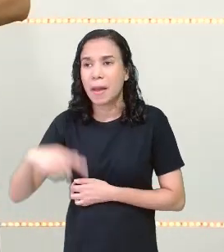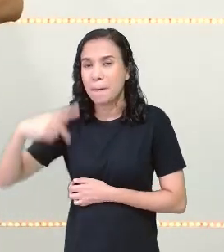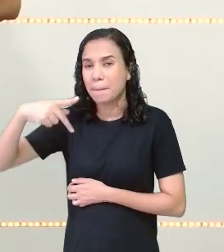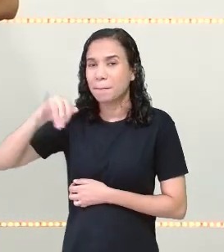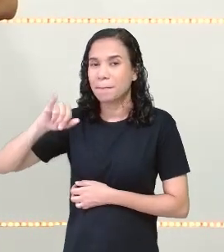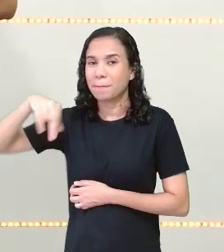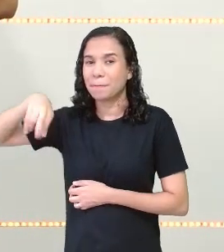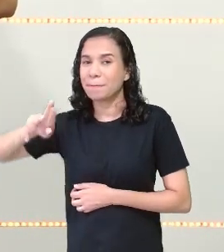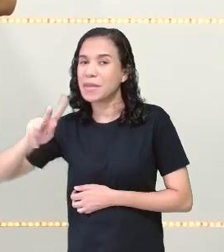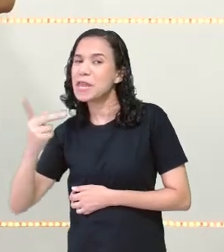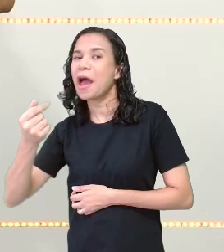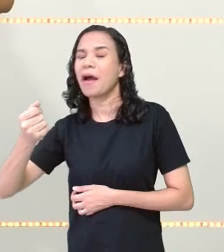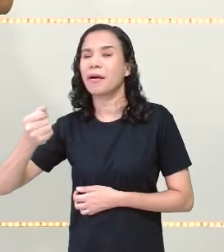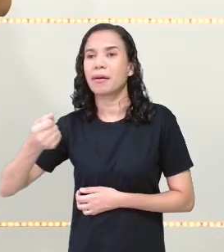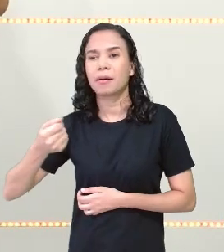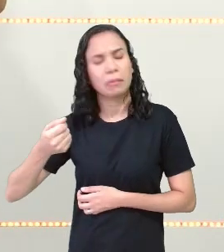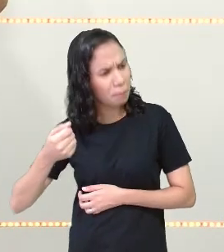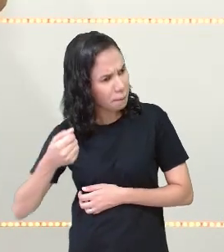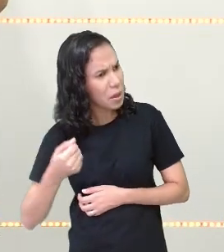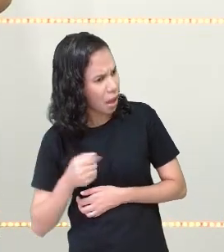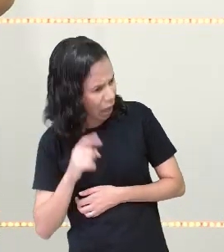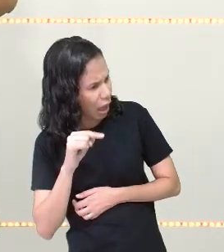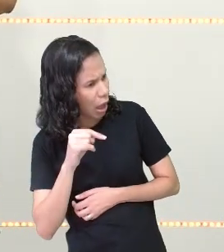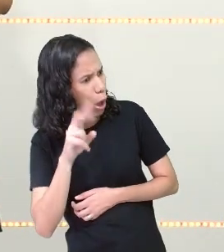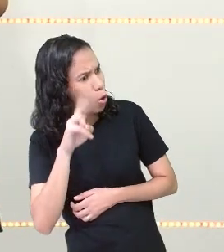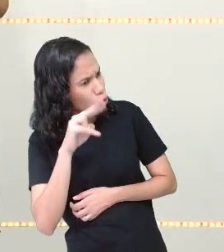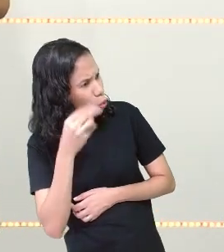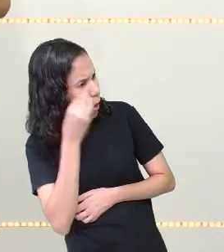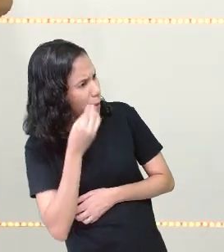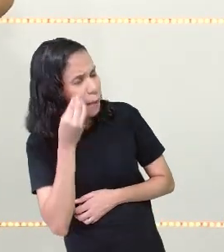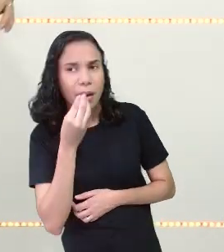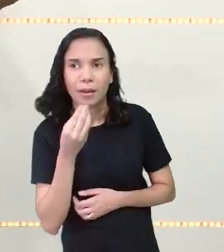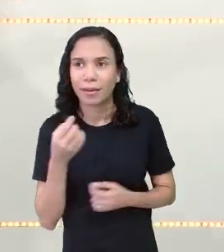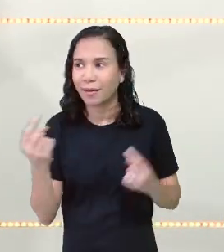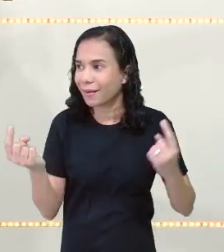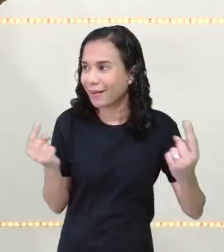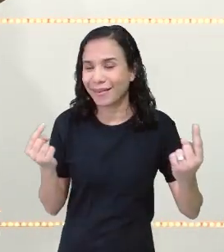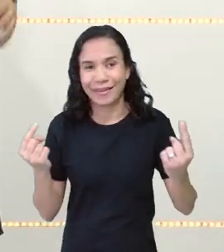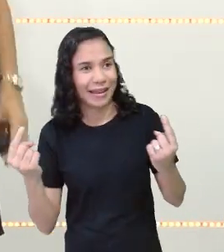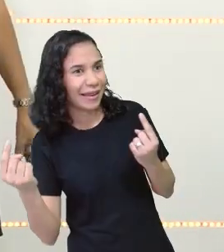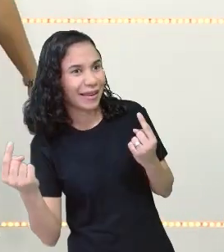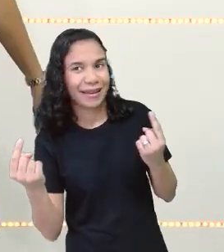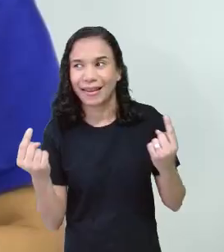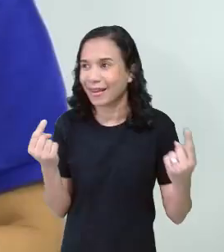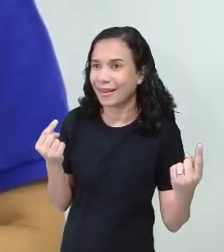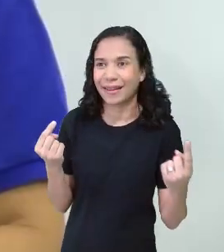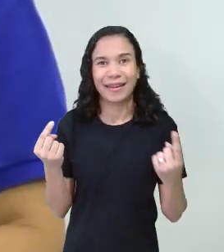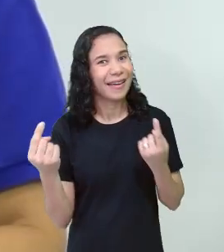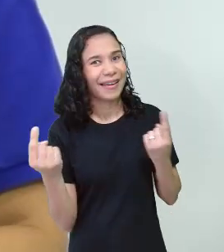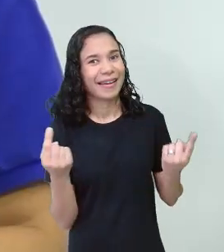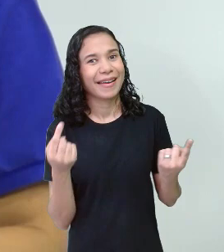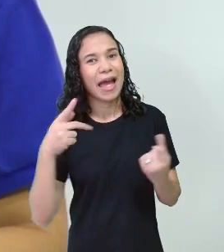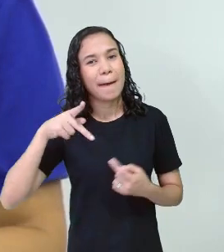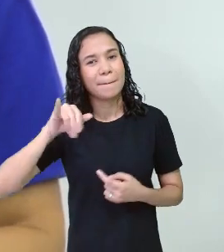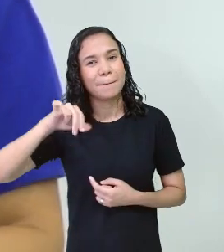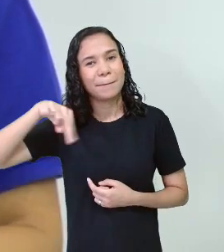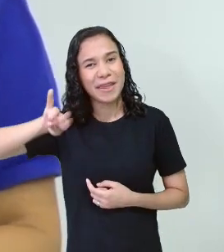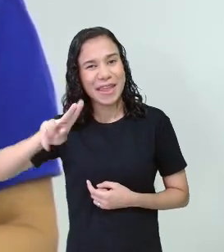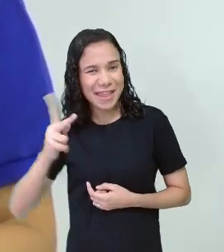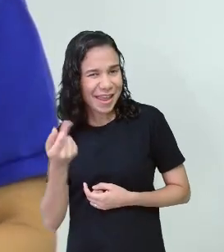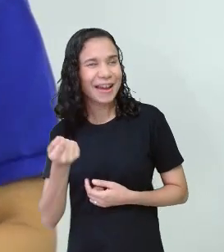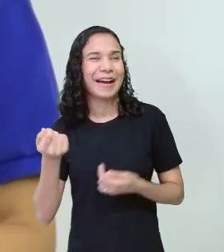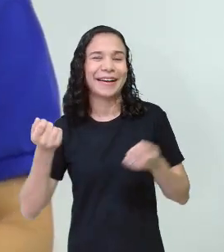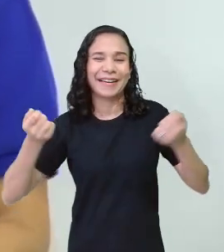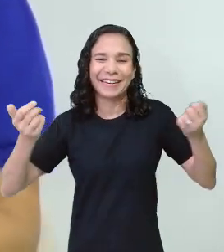pinha. Aí ela é pinha, eu nunca experimentei. Aí ficou... Miguel já estava aqui dizendo que era pinha, professora Casey.